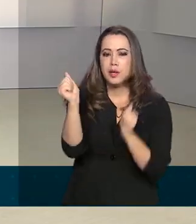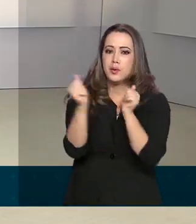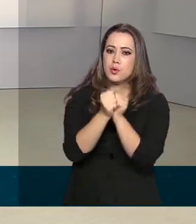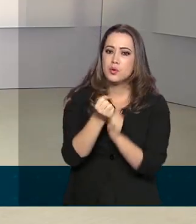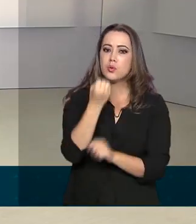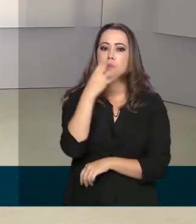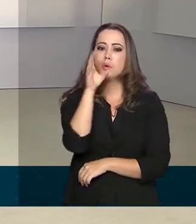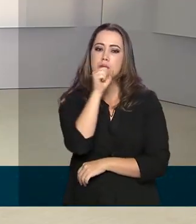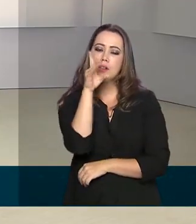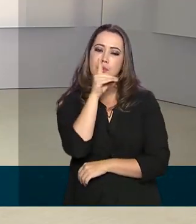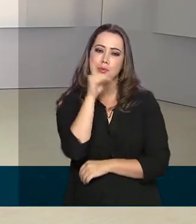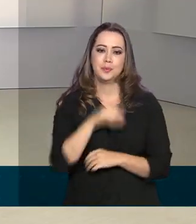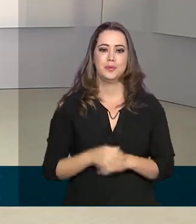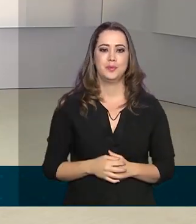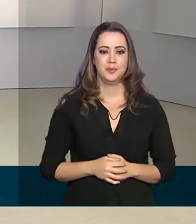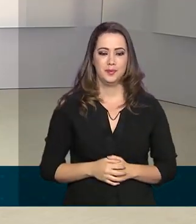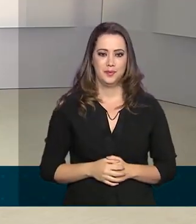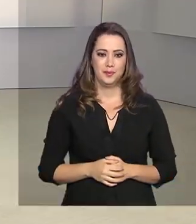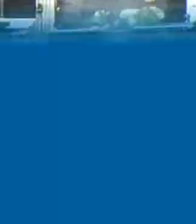companhia e bom fim de semana.